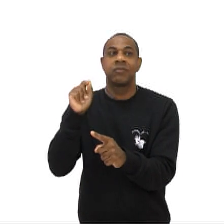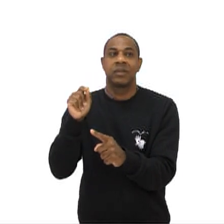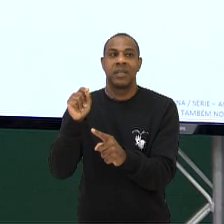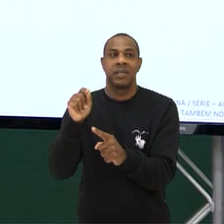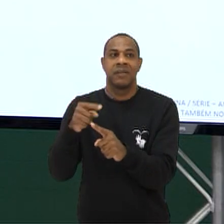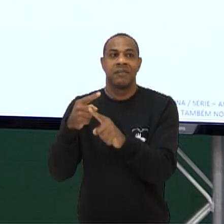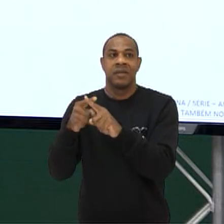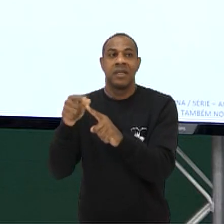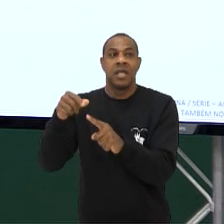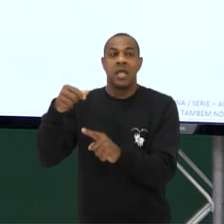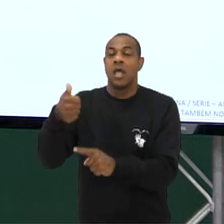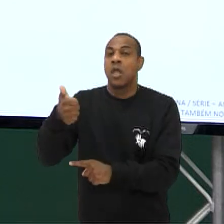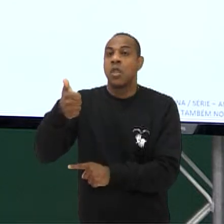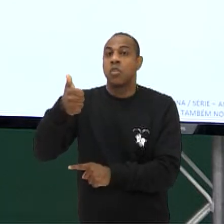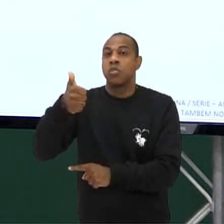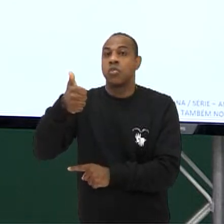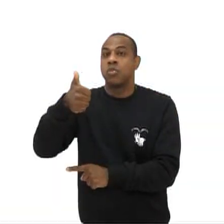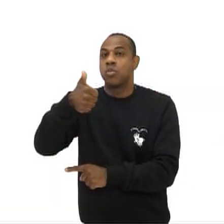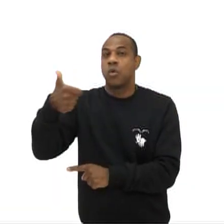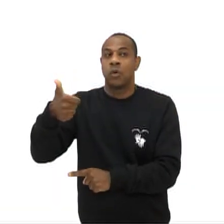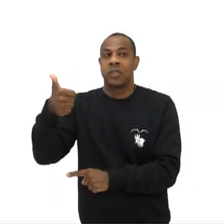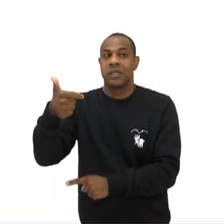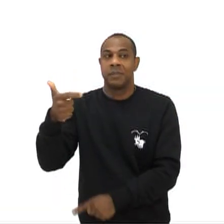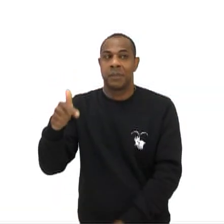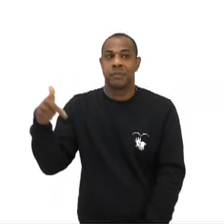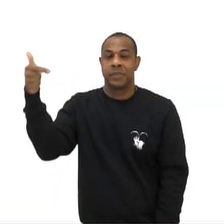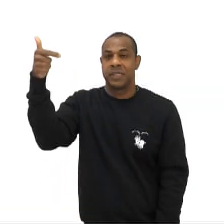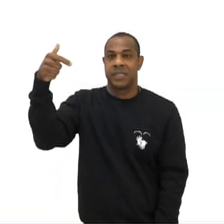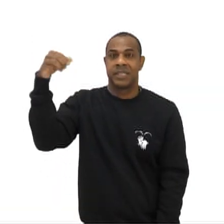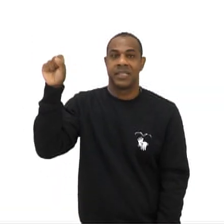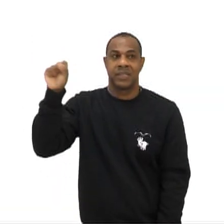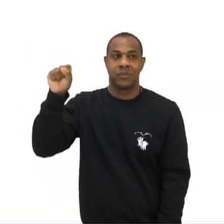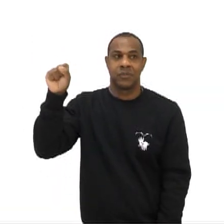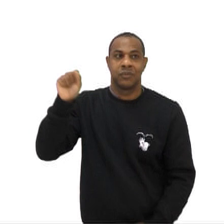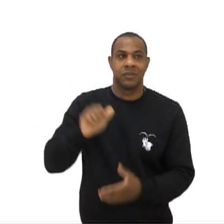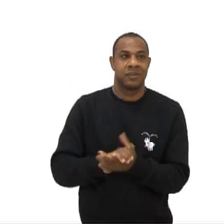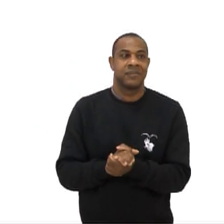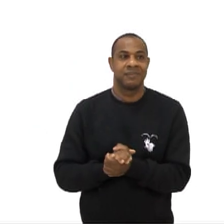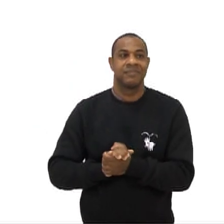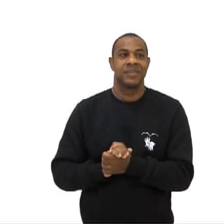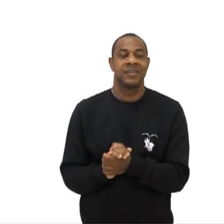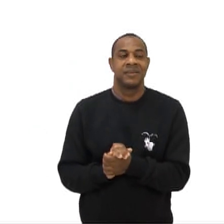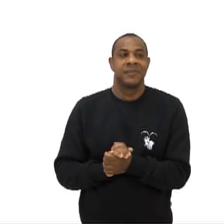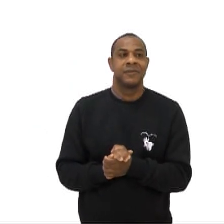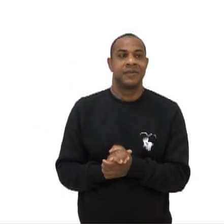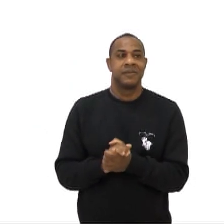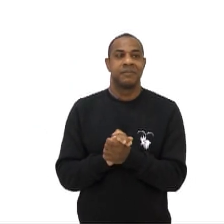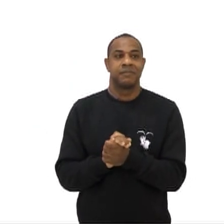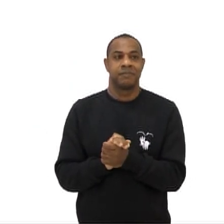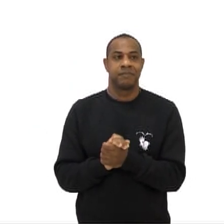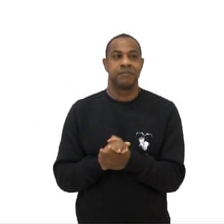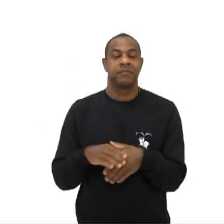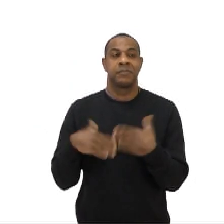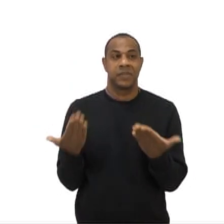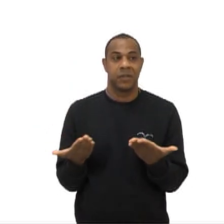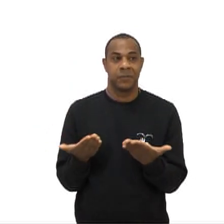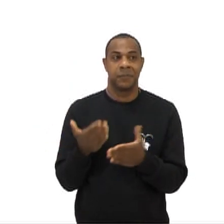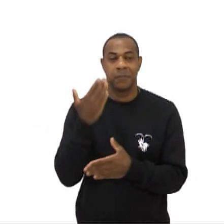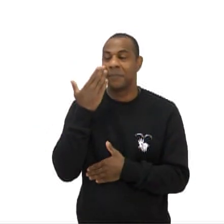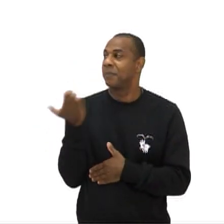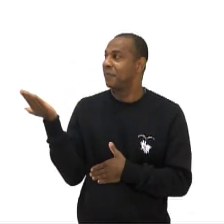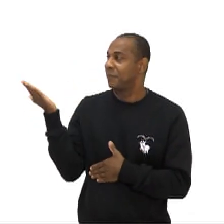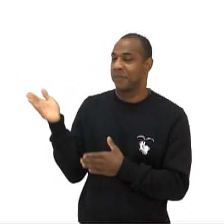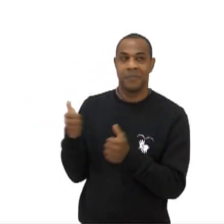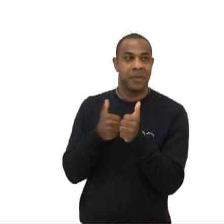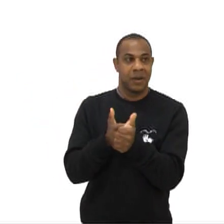12 metros por segundo Então se eu fazer Energia cinética Igual 90 vezes 12 ao quadrado Sobre 2 Um detalhe